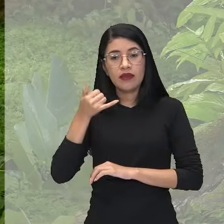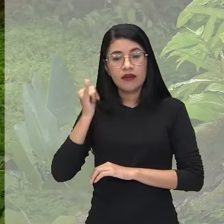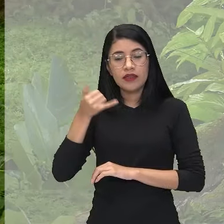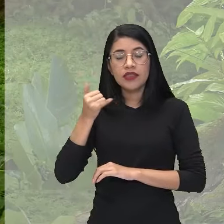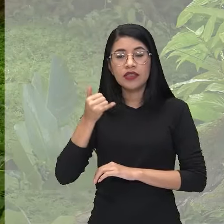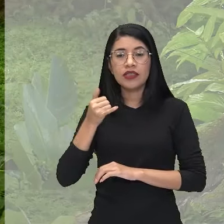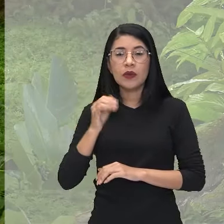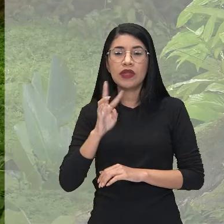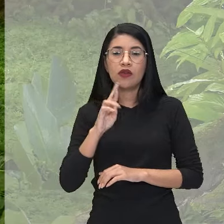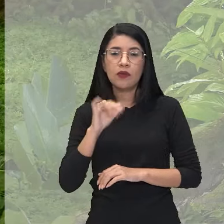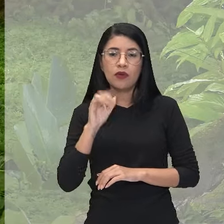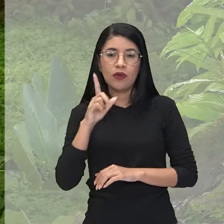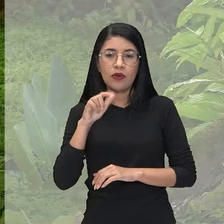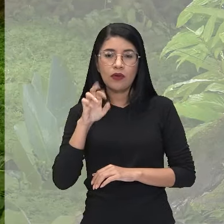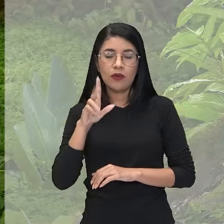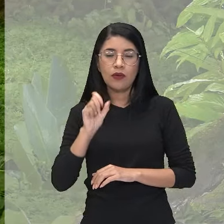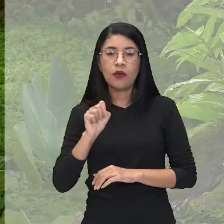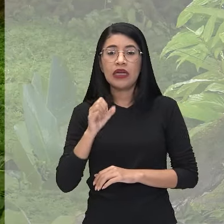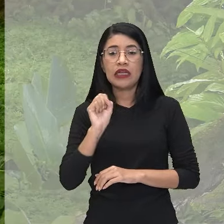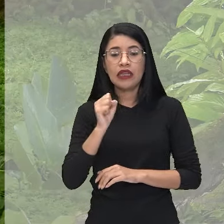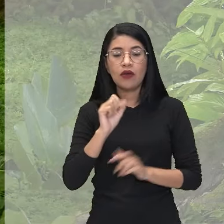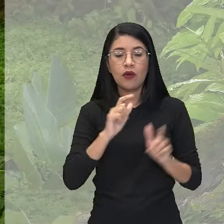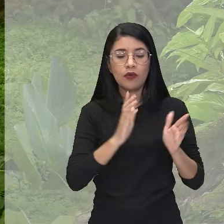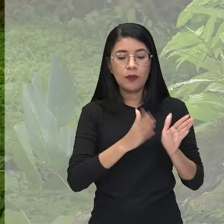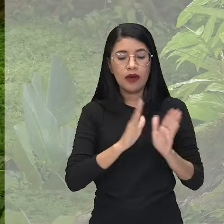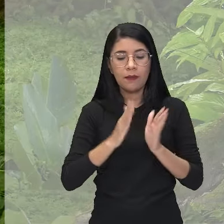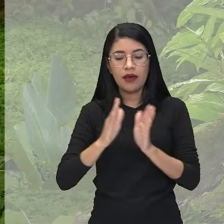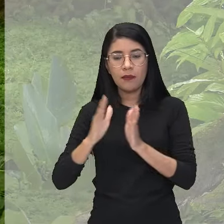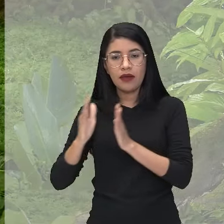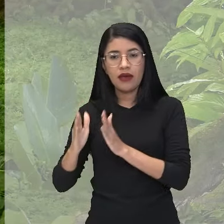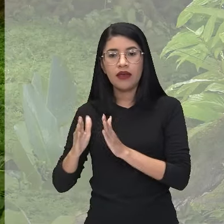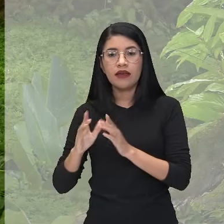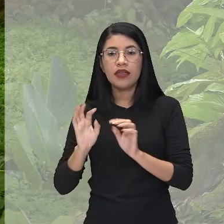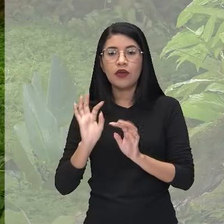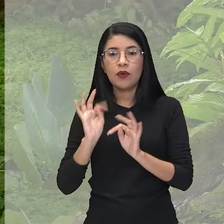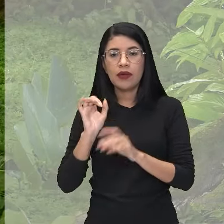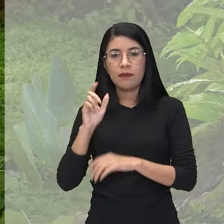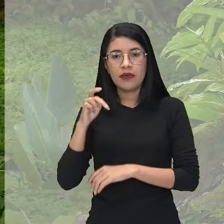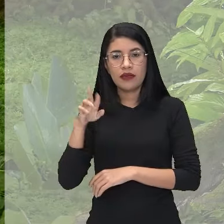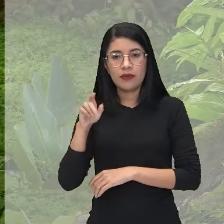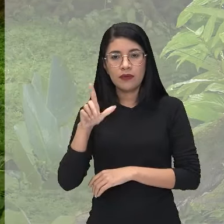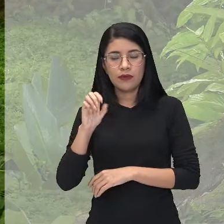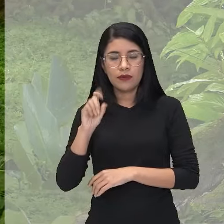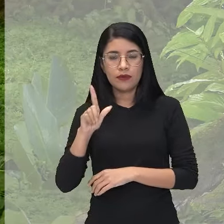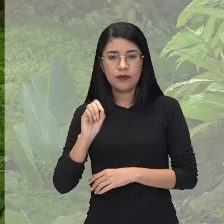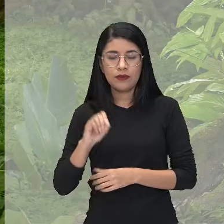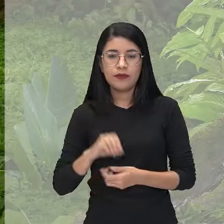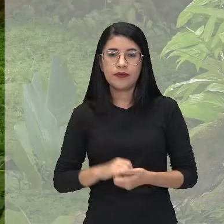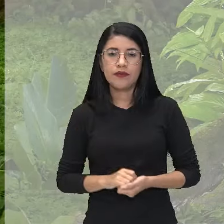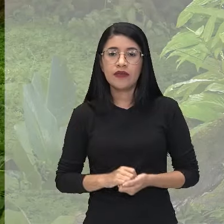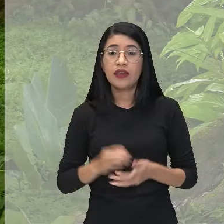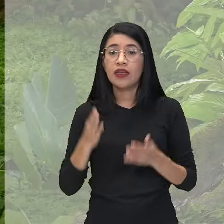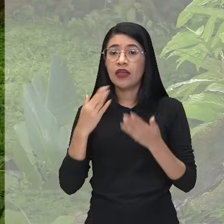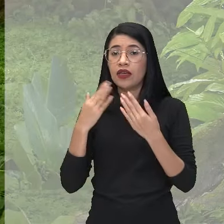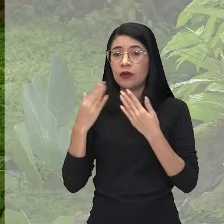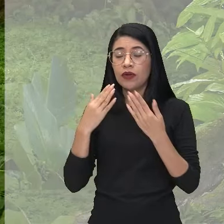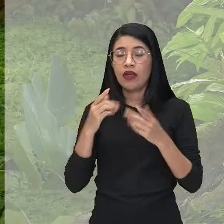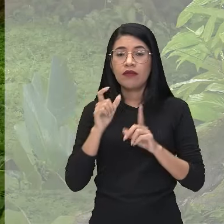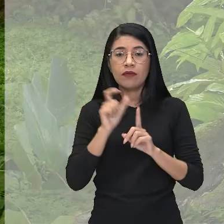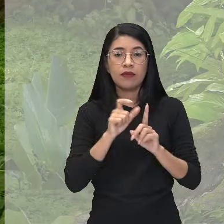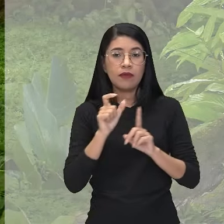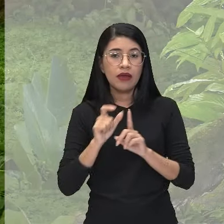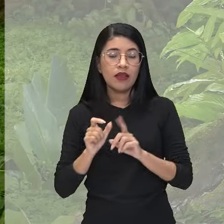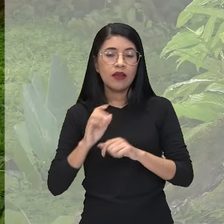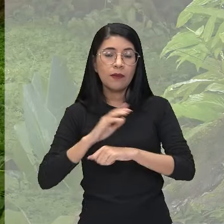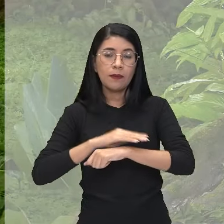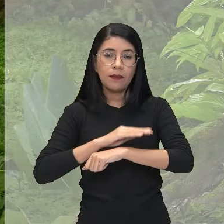nós temos um prólogo ali, Oito cenas e epílogo, tá? E aí, o diálogo entre esses personagens, taru beque